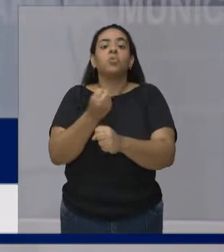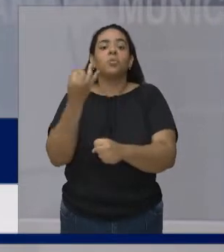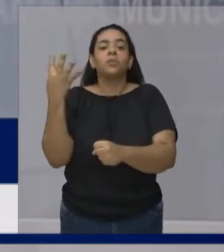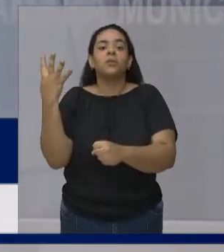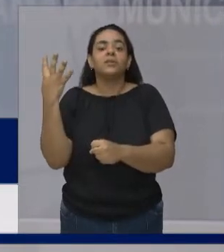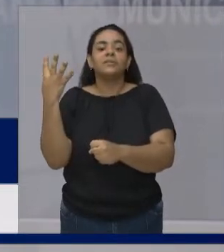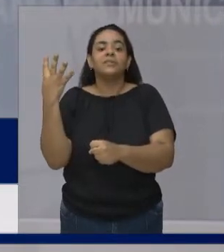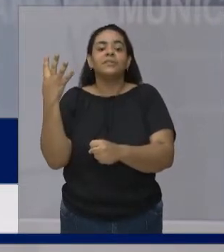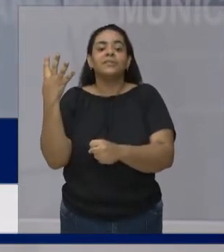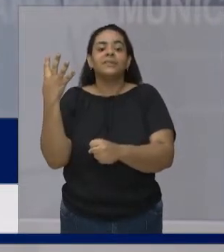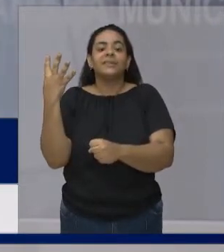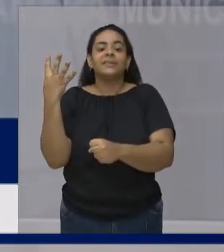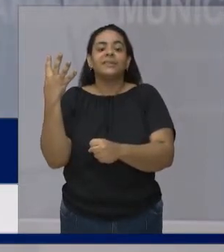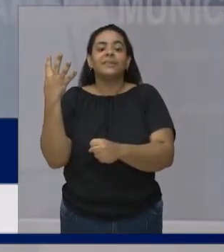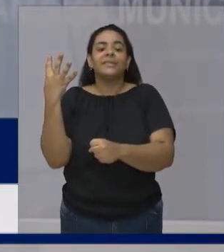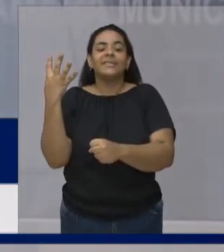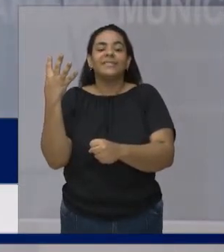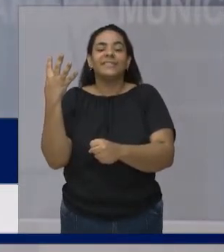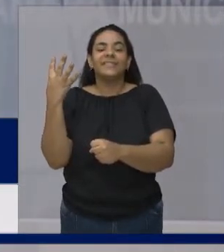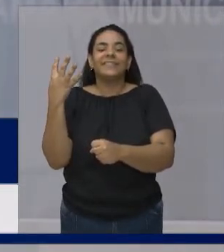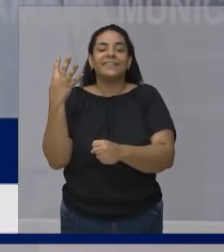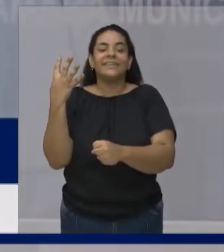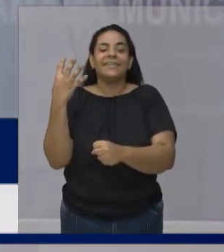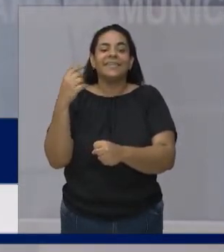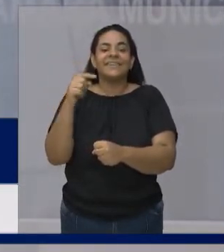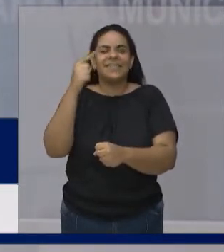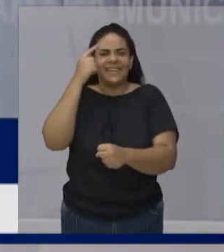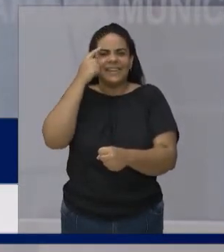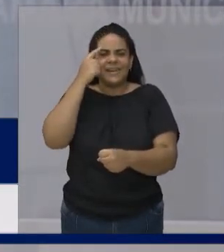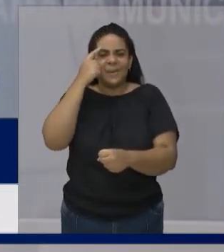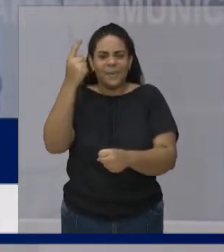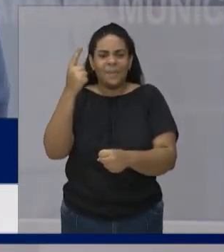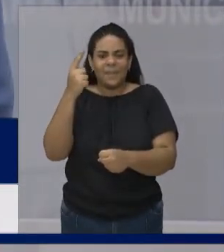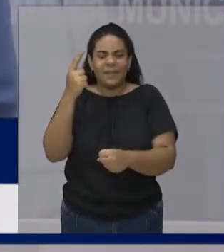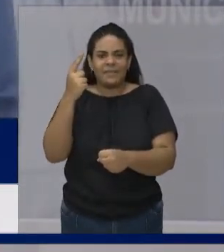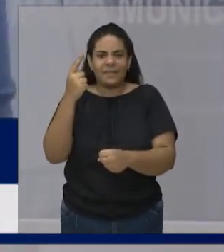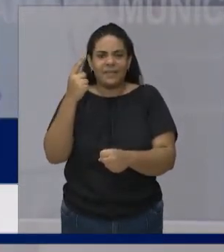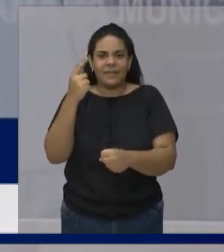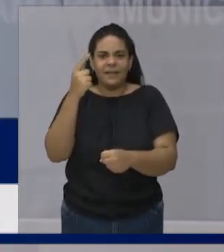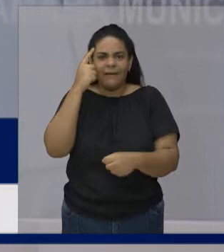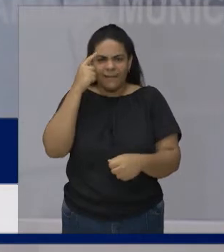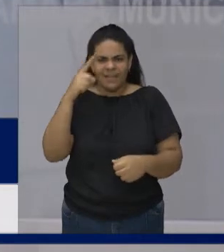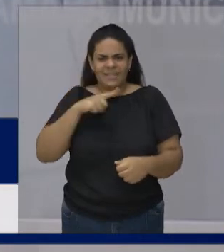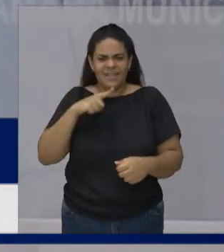Não, no calculador não vale Acabei de falar Não tem ninguém bom de matemática aqui?